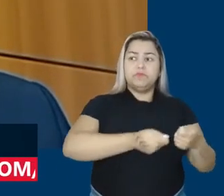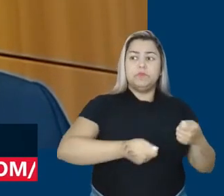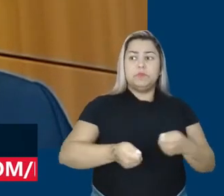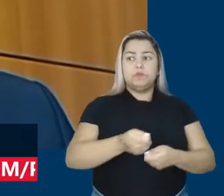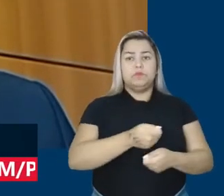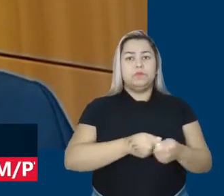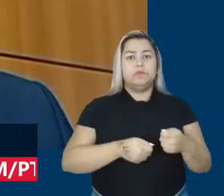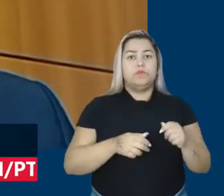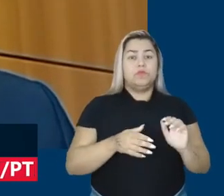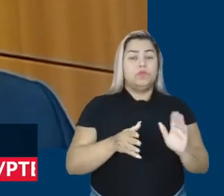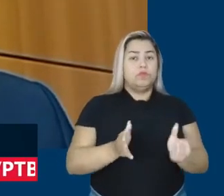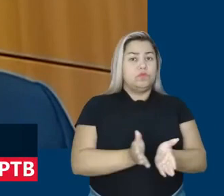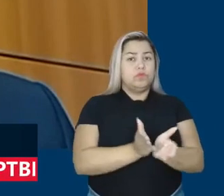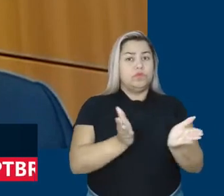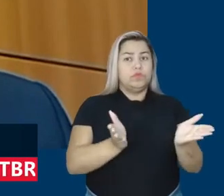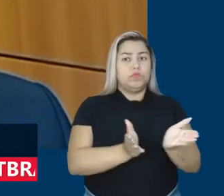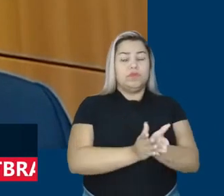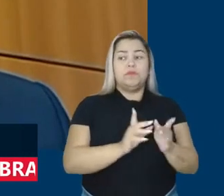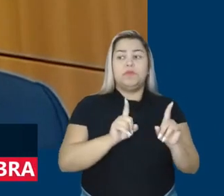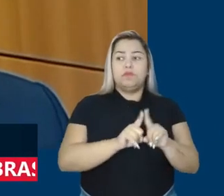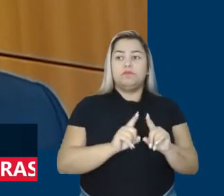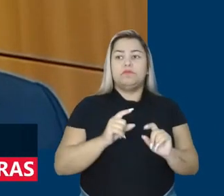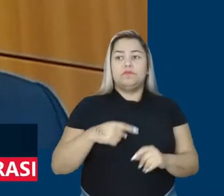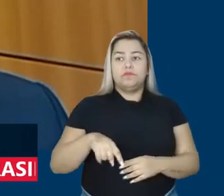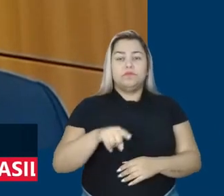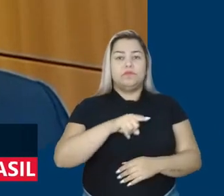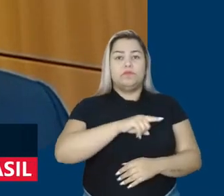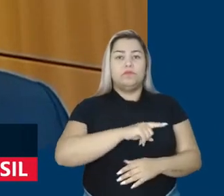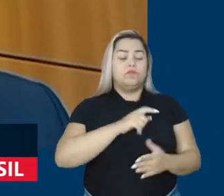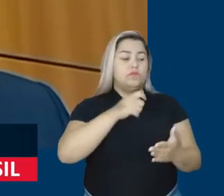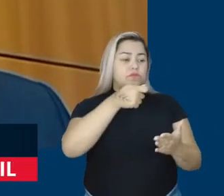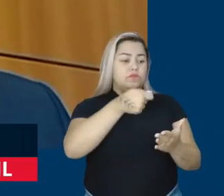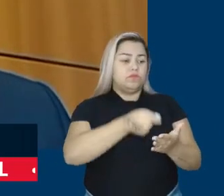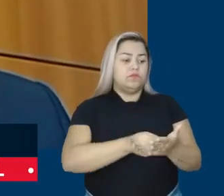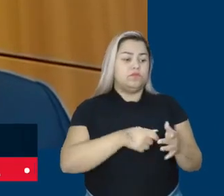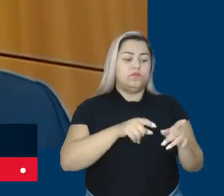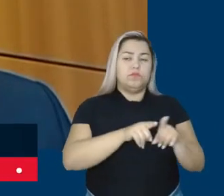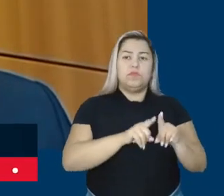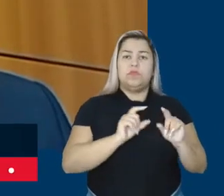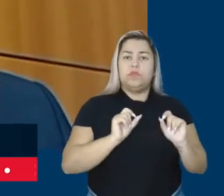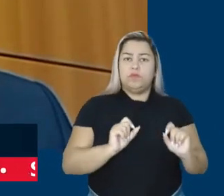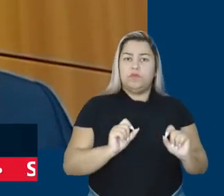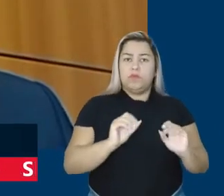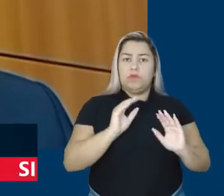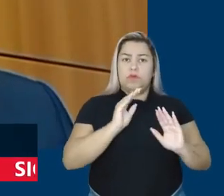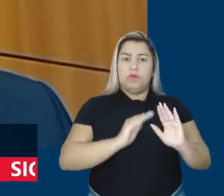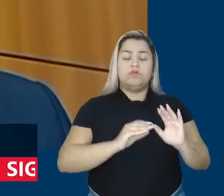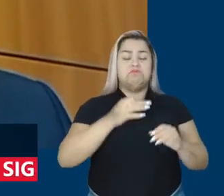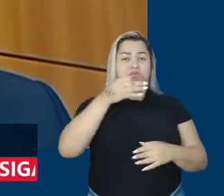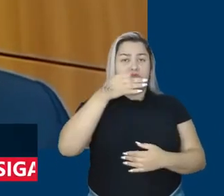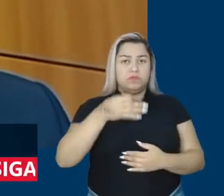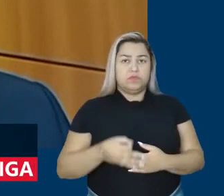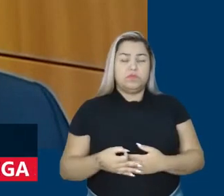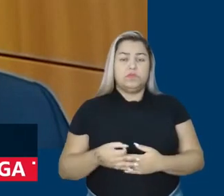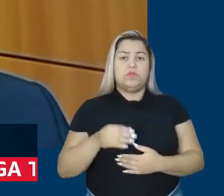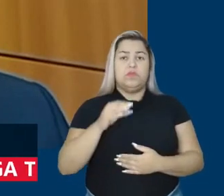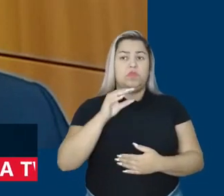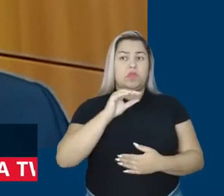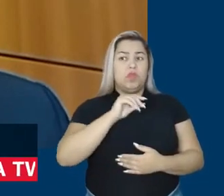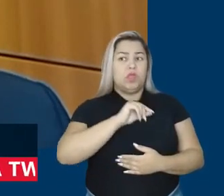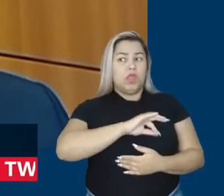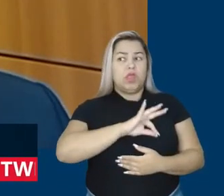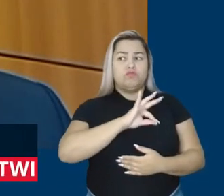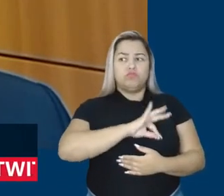desenvolvem e que a gente garanta a partir daí jornada correta, remuneração